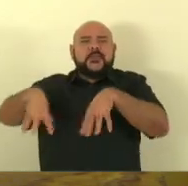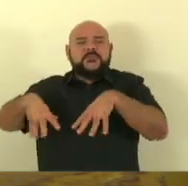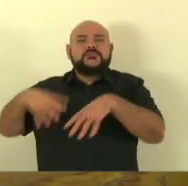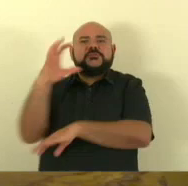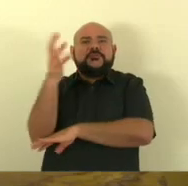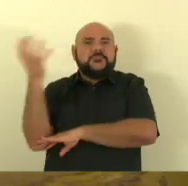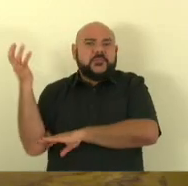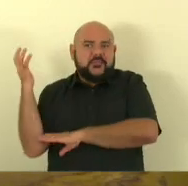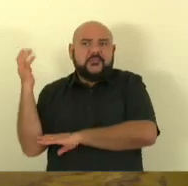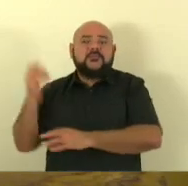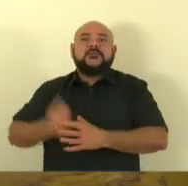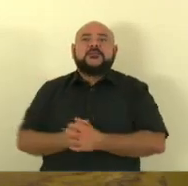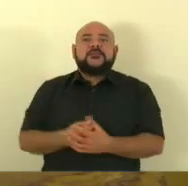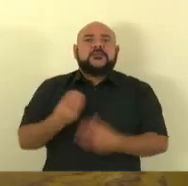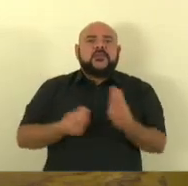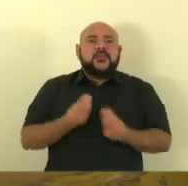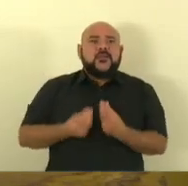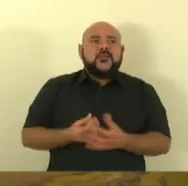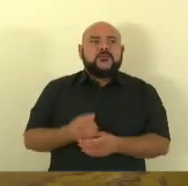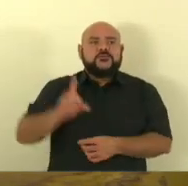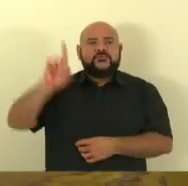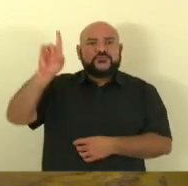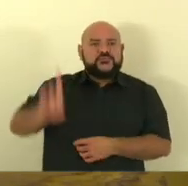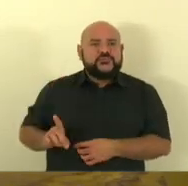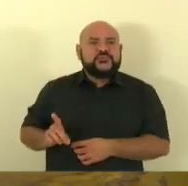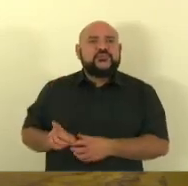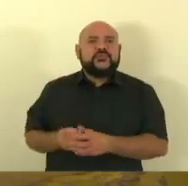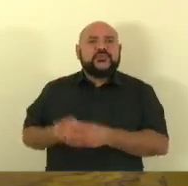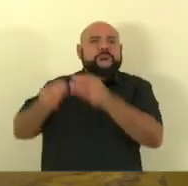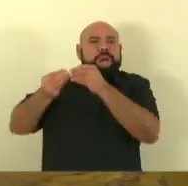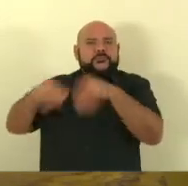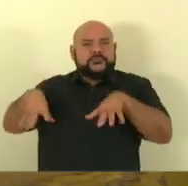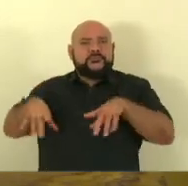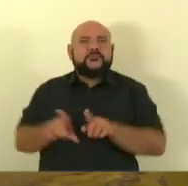retrocede em direitos todo apoio a essa luta